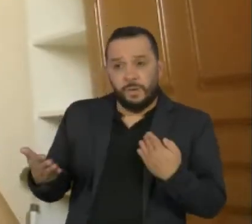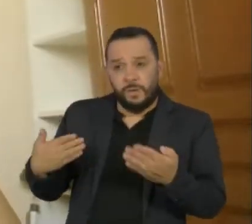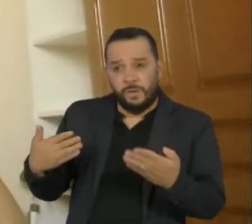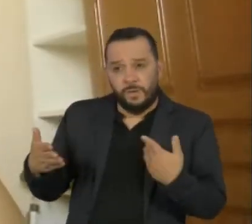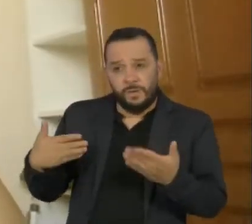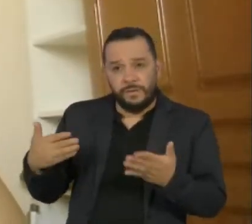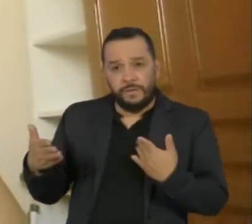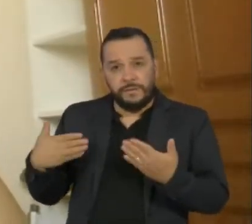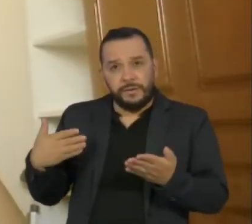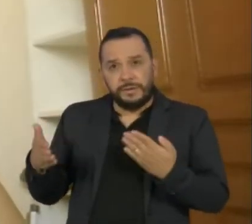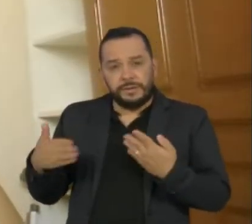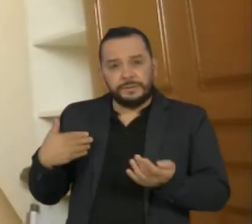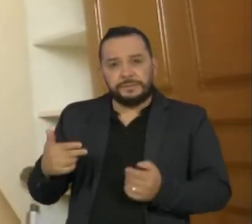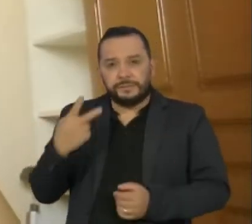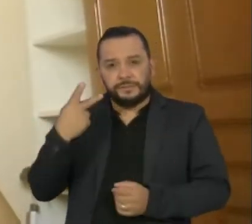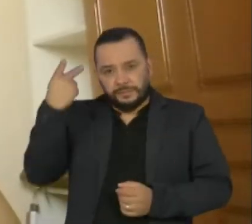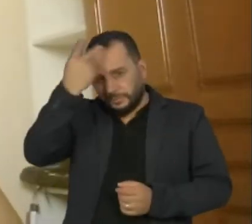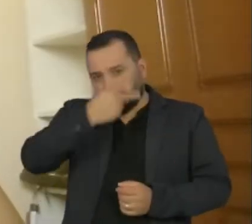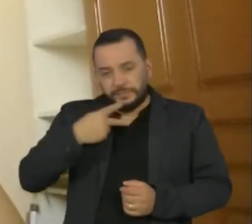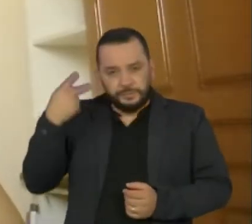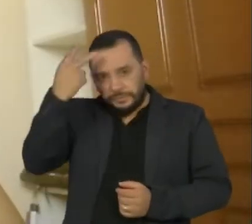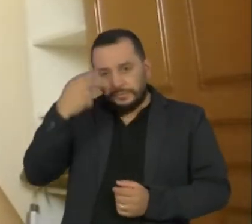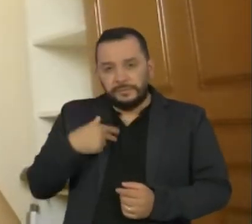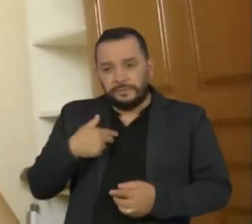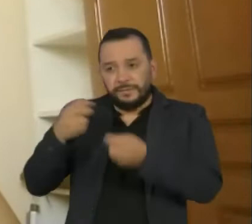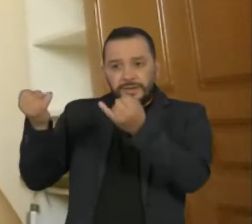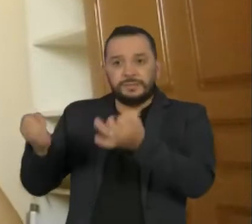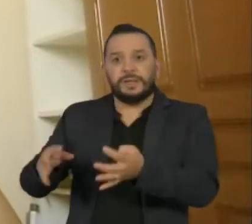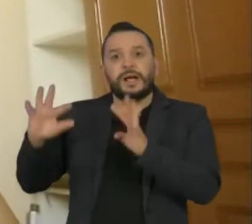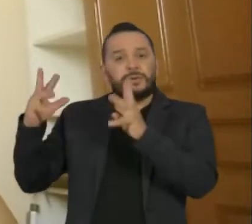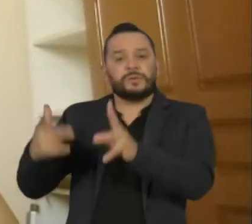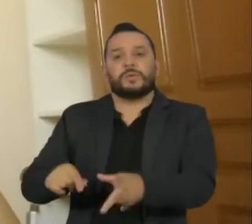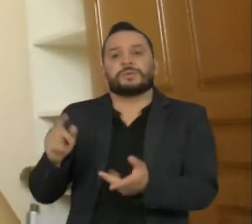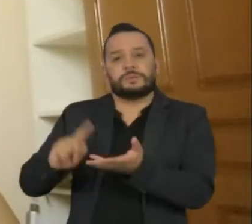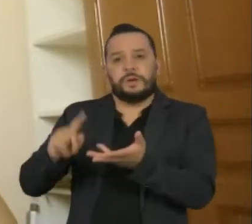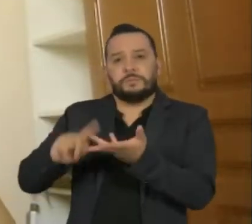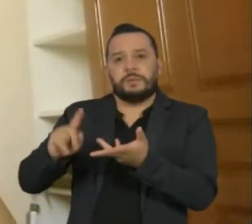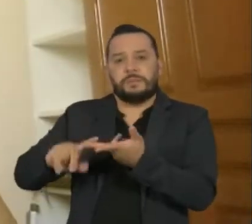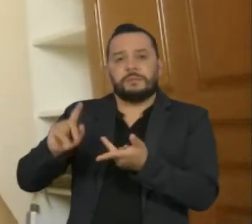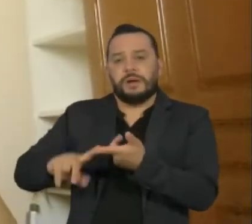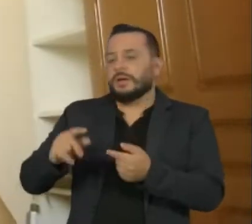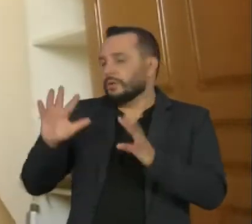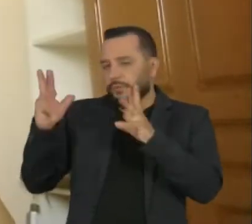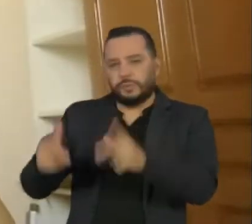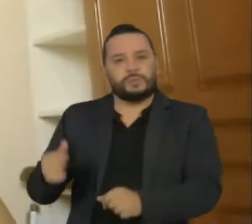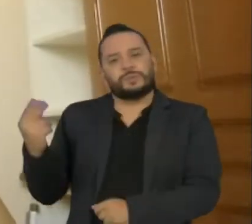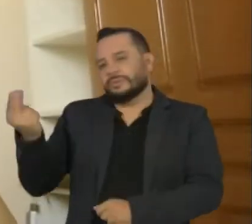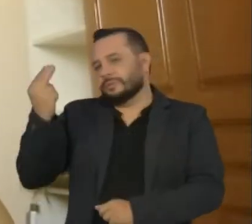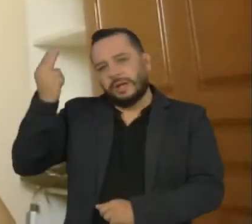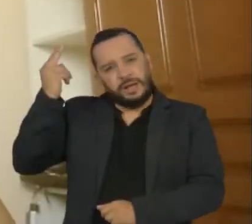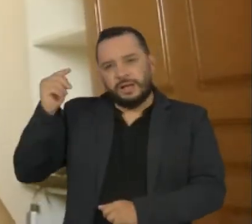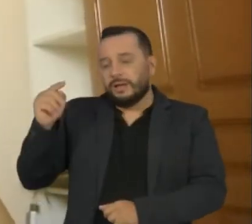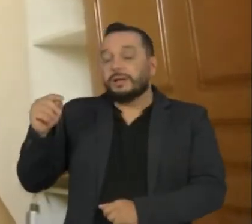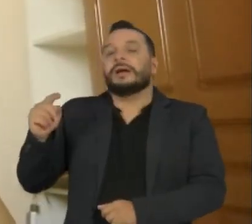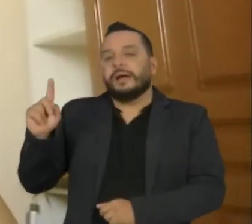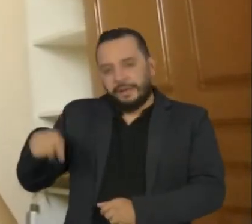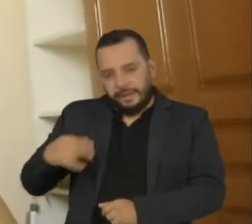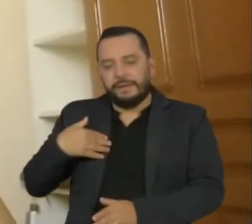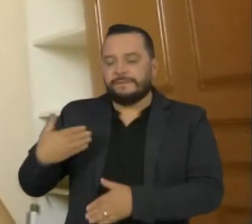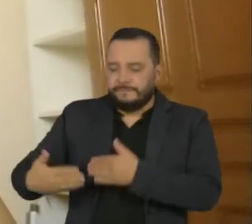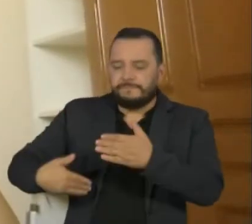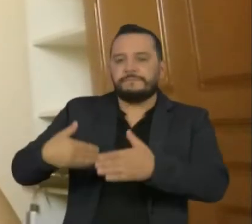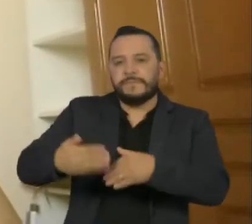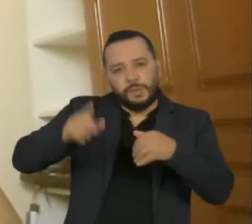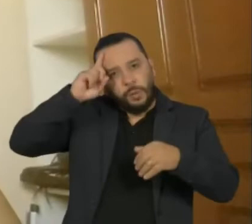de duas horas que você vai explicar todos os preconceitos do mundo e que eles vão absorver isso. É um trabalho